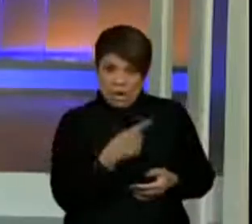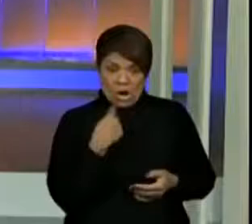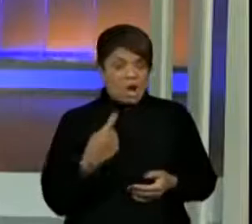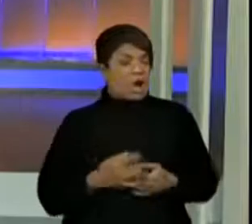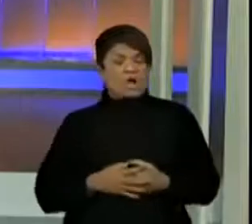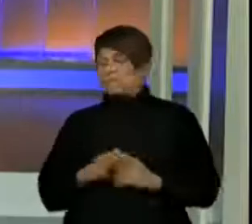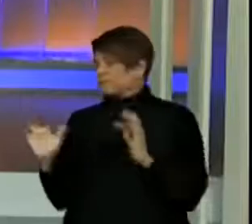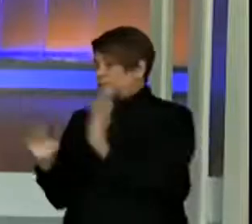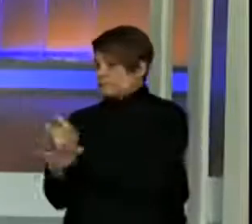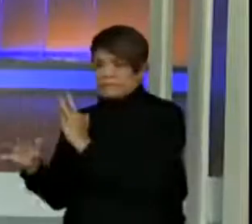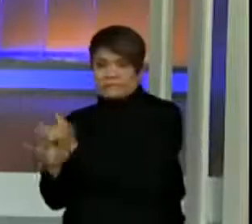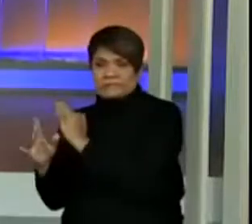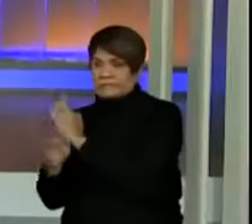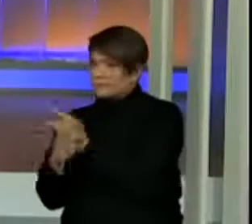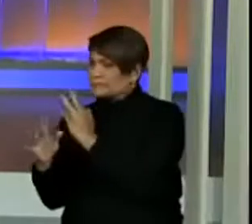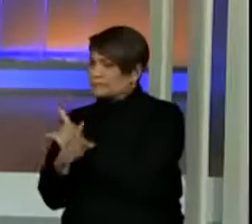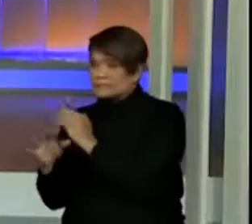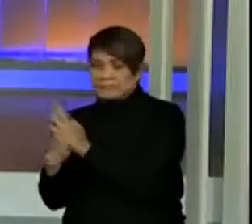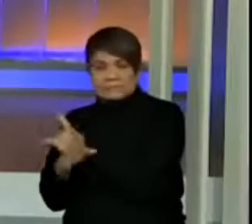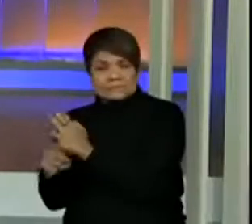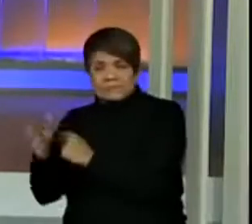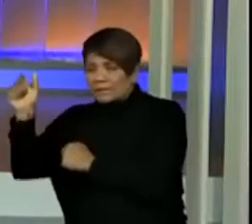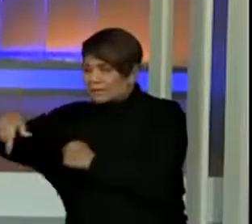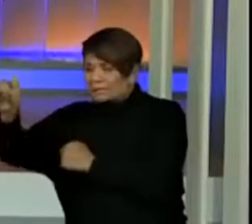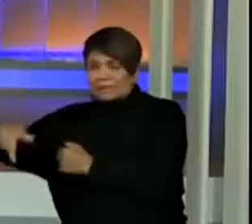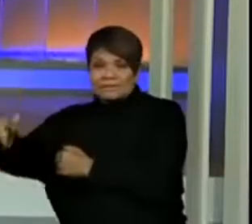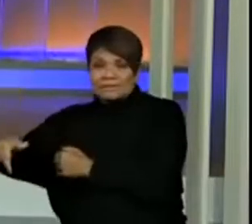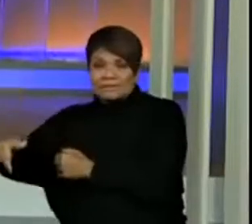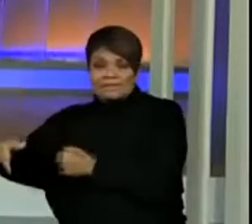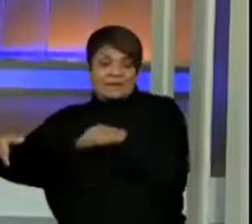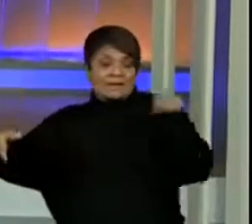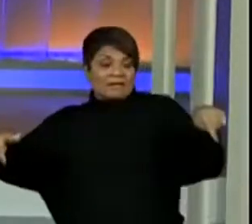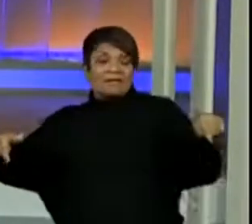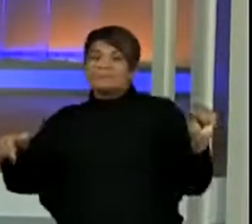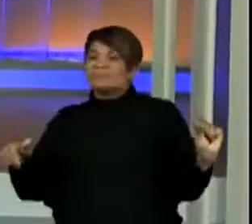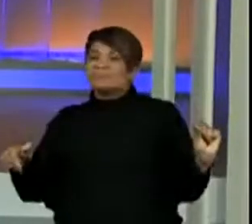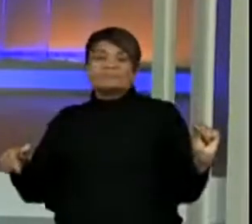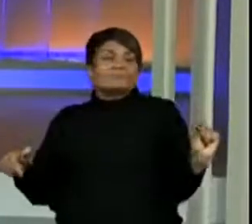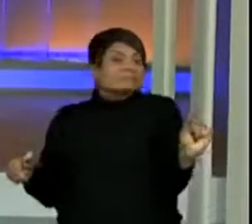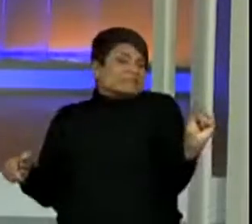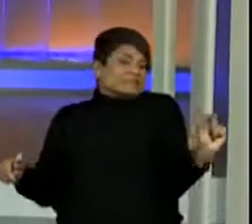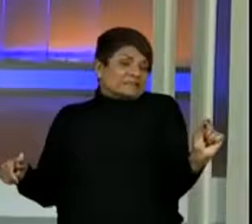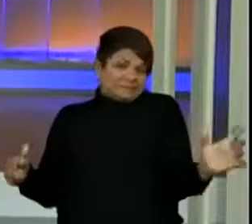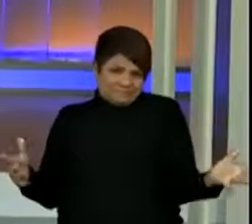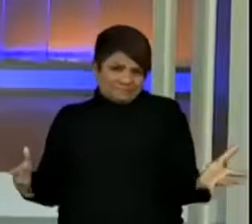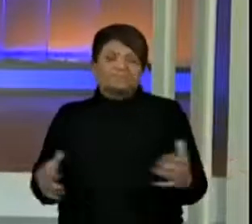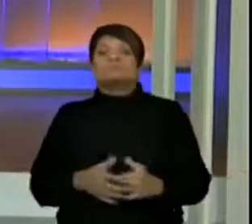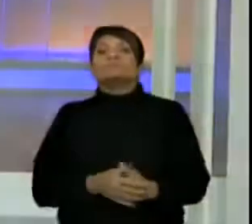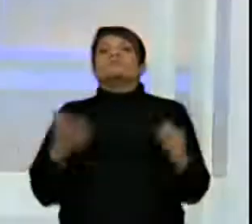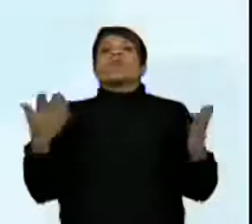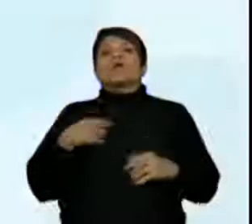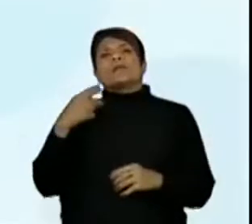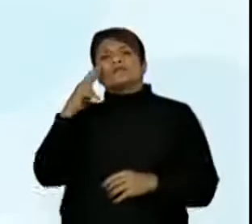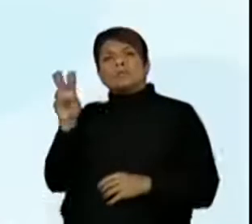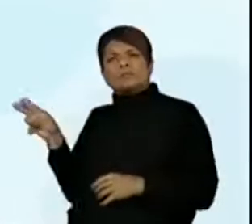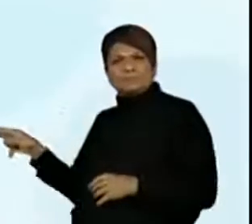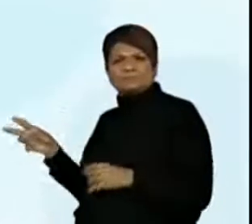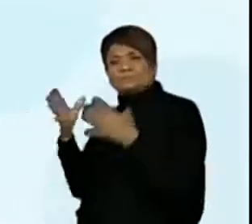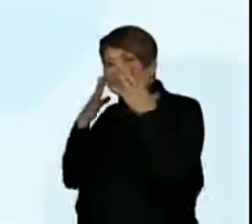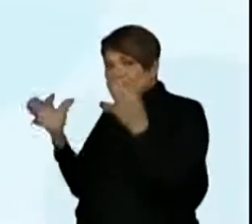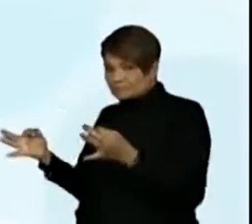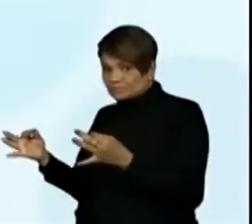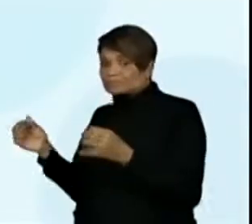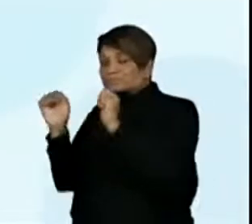muito urbanos, muito cidade, não é mesmo? Agora, olha para essa imagem. Vamos olhar essa imagem com atenção.